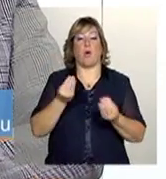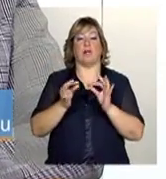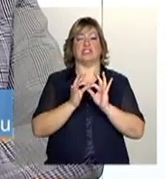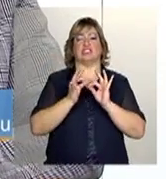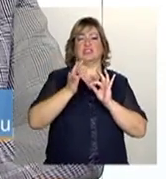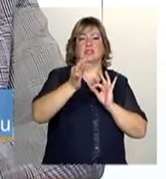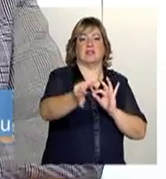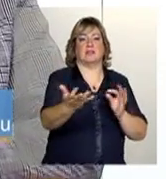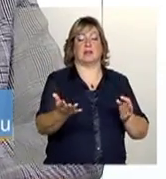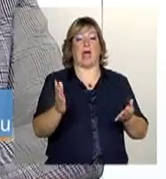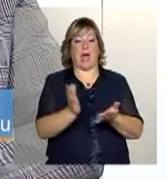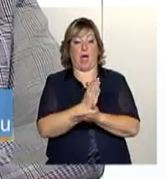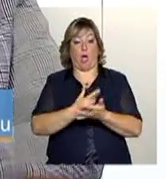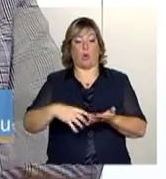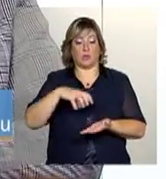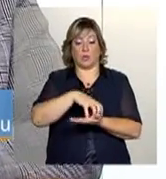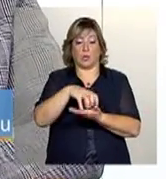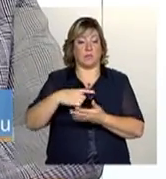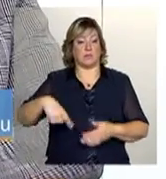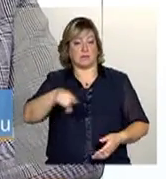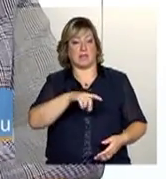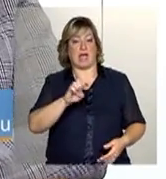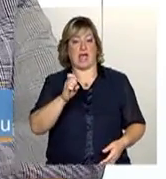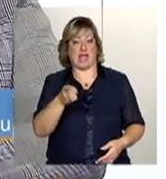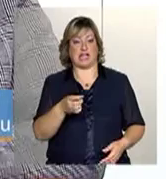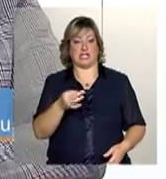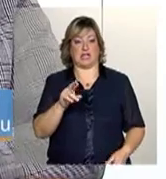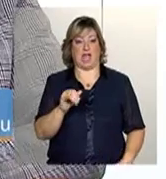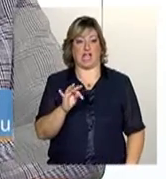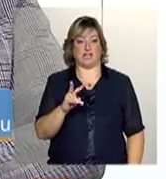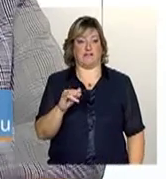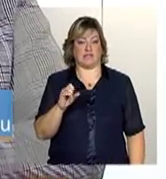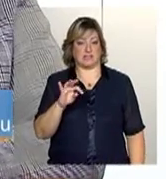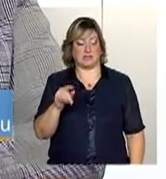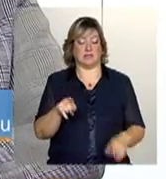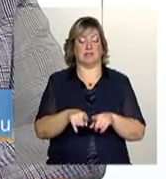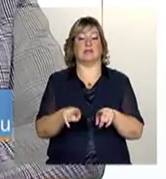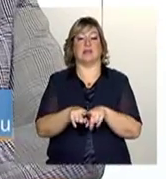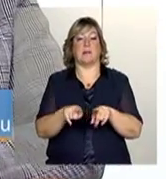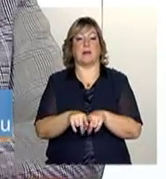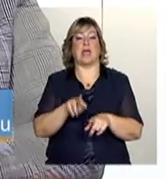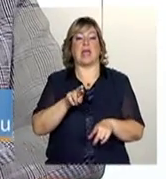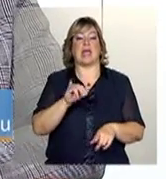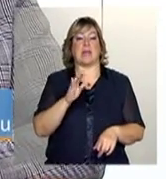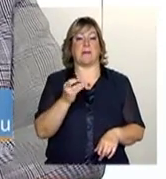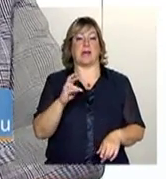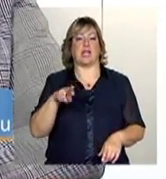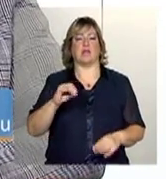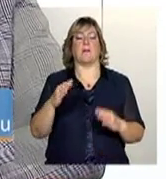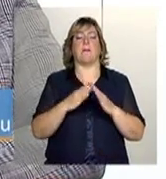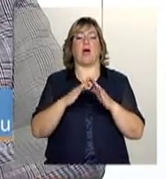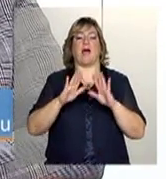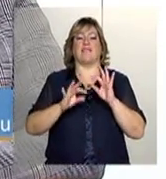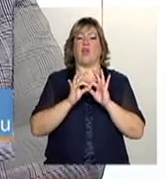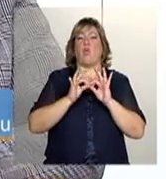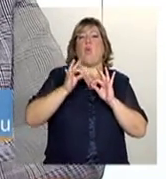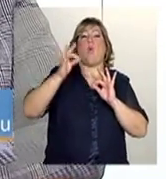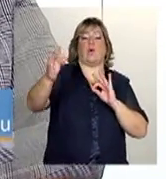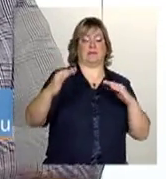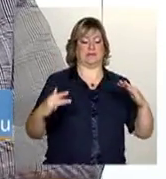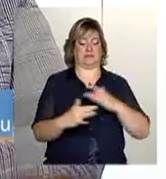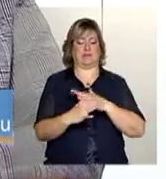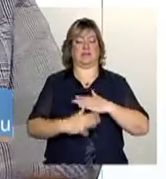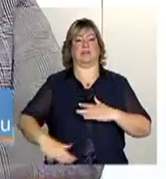Alguns grupos desses, como os extrativistas, os ribeirinhos, muitas vezes moram muito afastados da sede municipal. Então, há uma